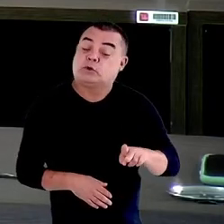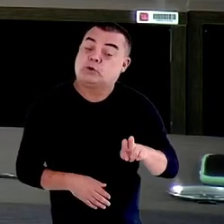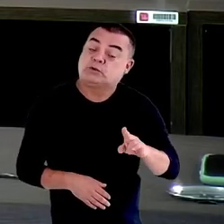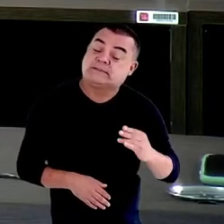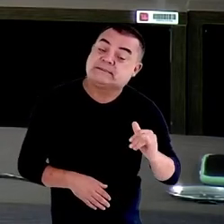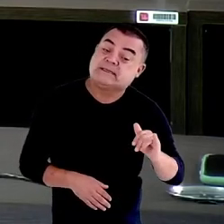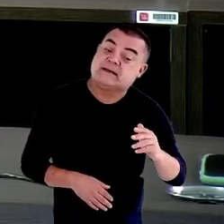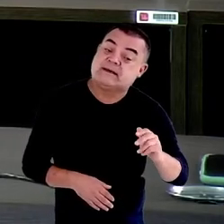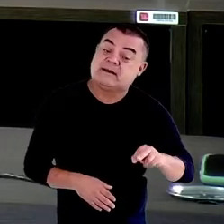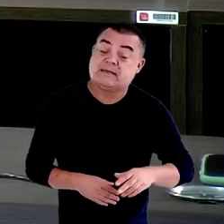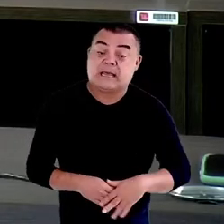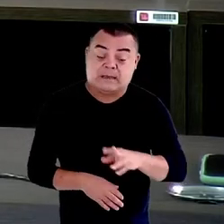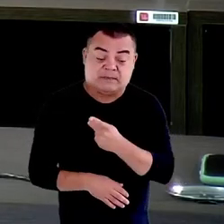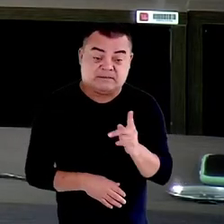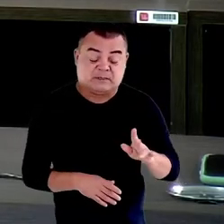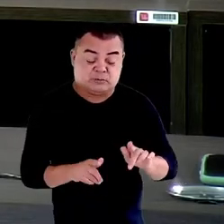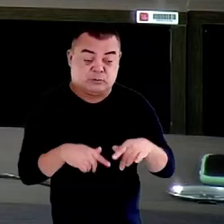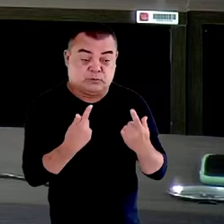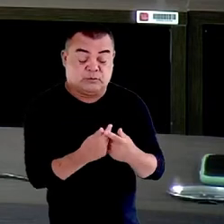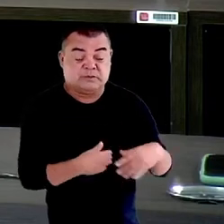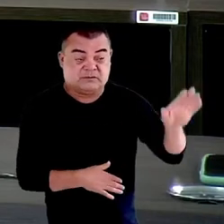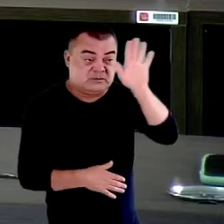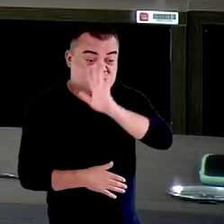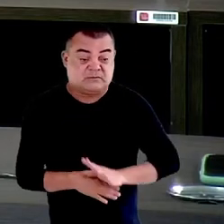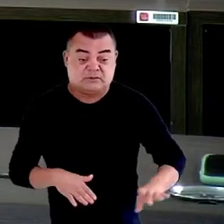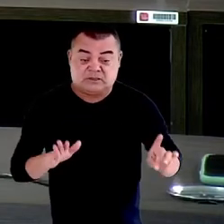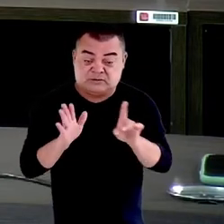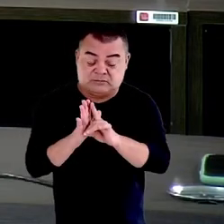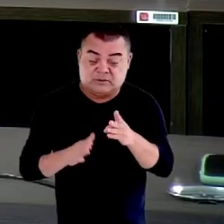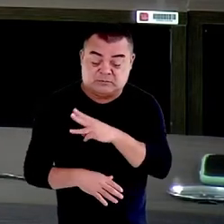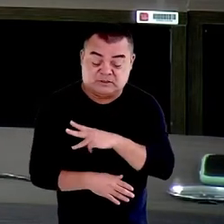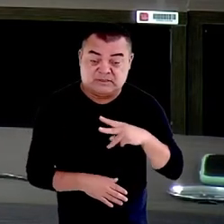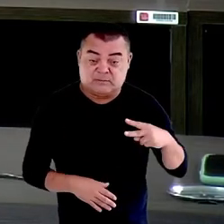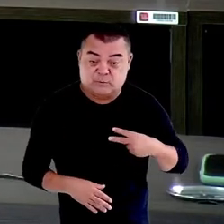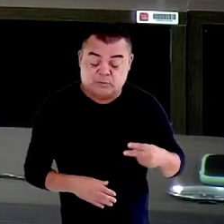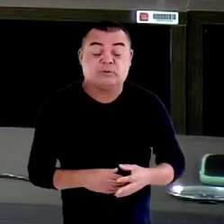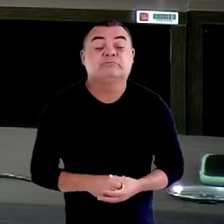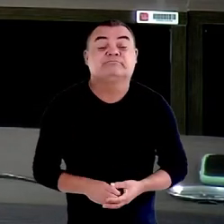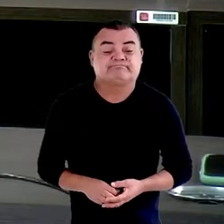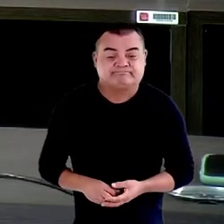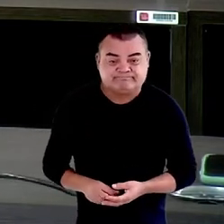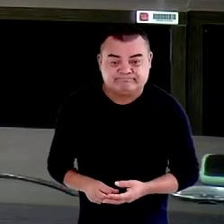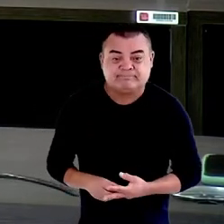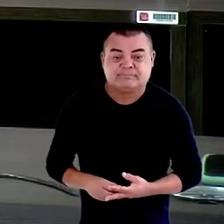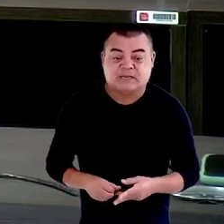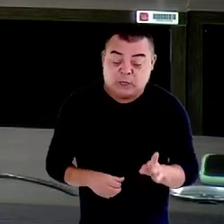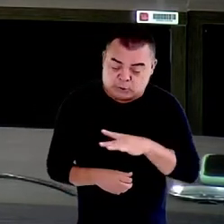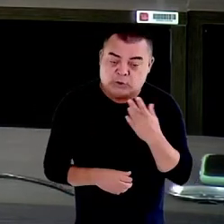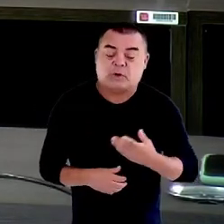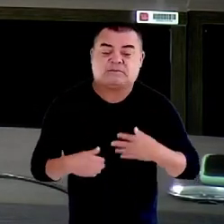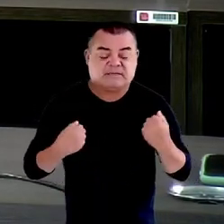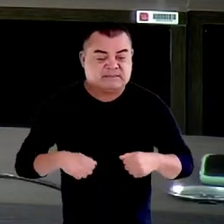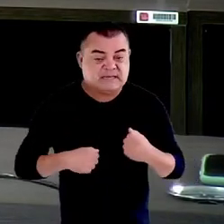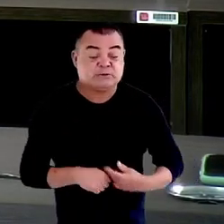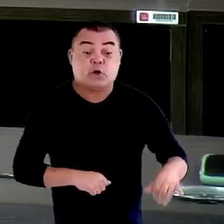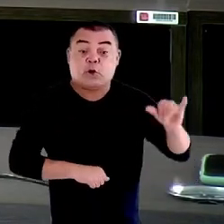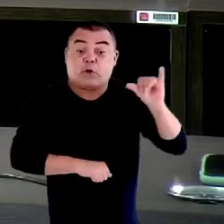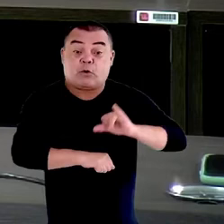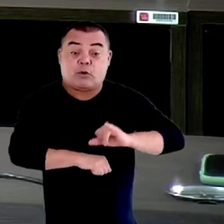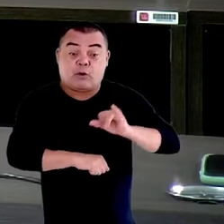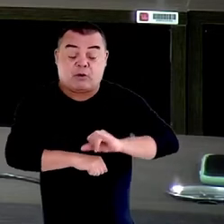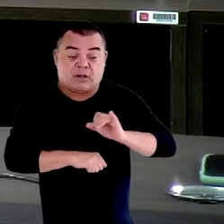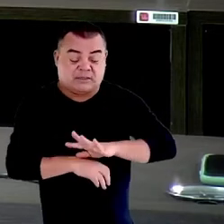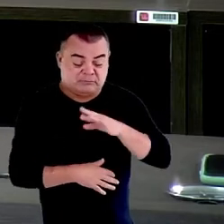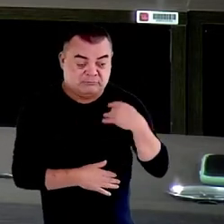do Grupo Nacional de Direitos Humanos do Ministério Público. Nós precisamos colocar isso no